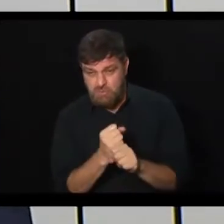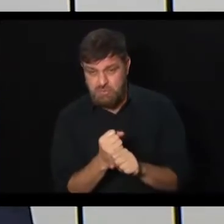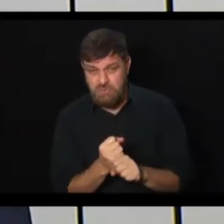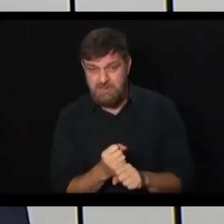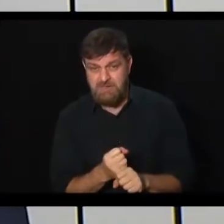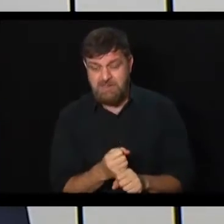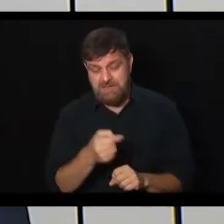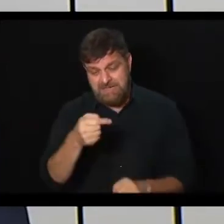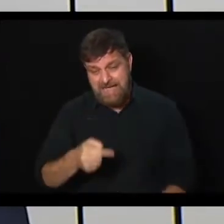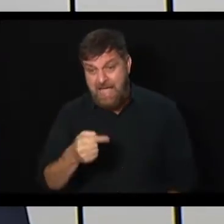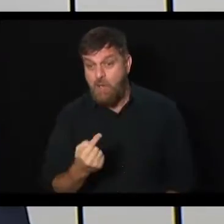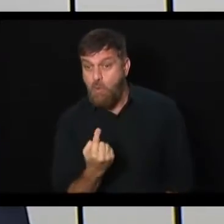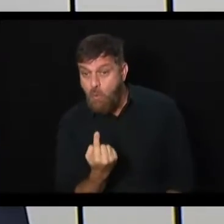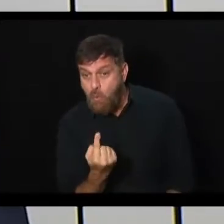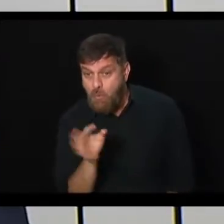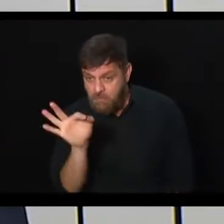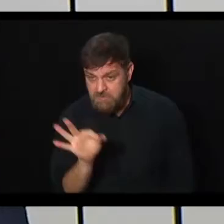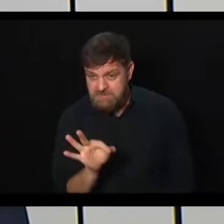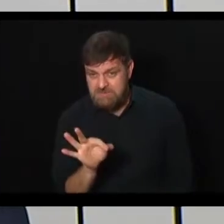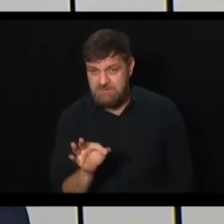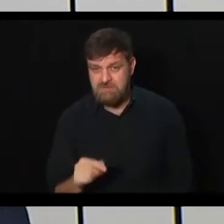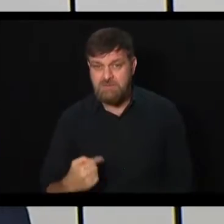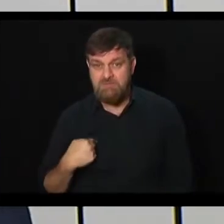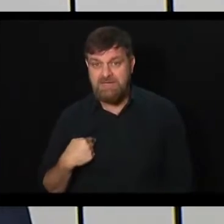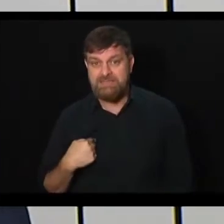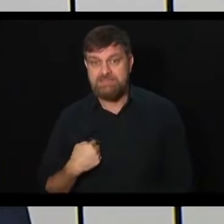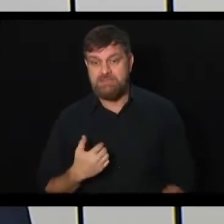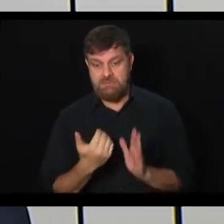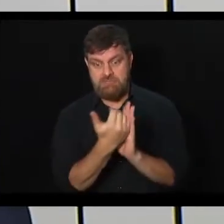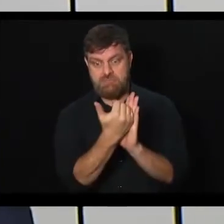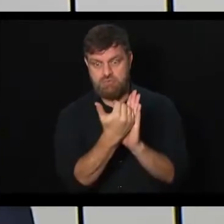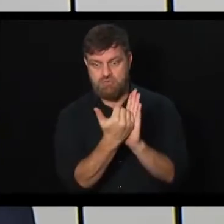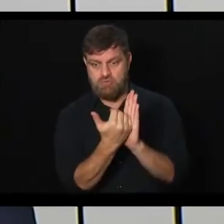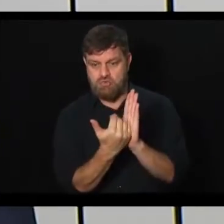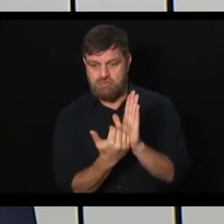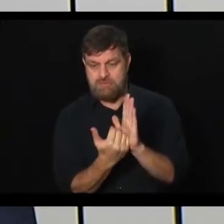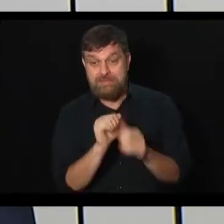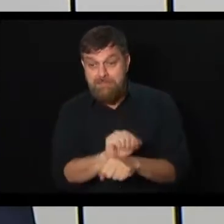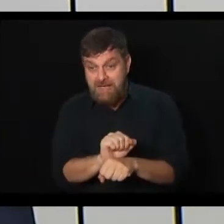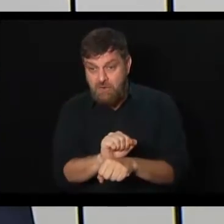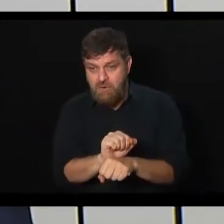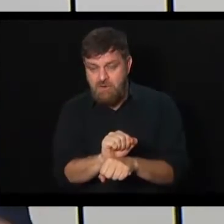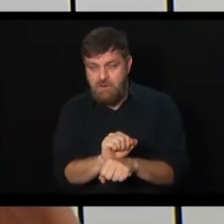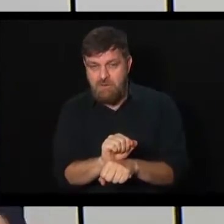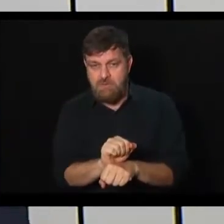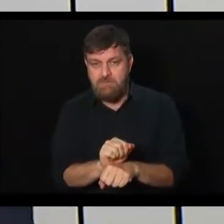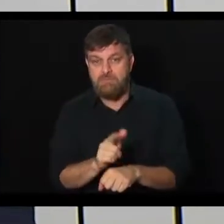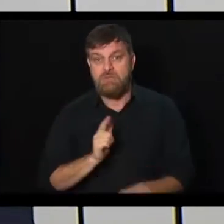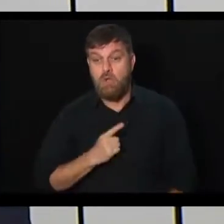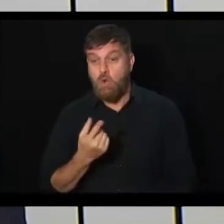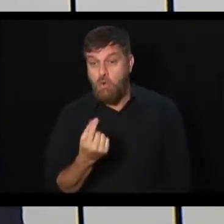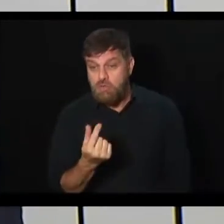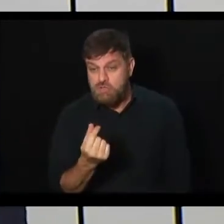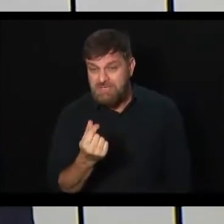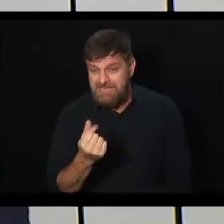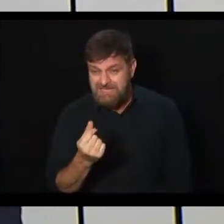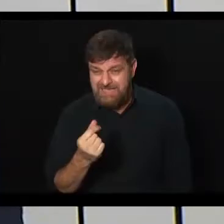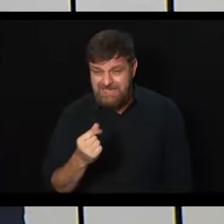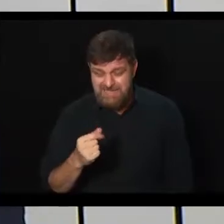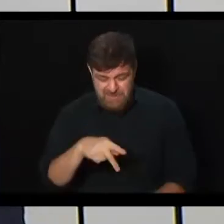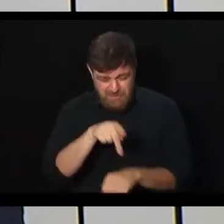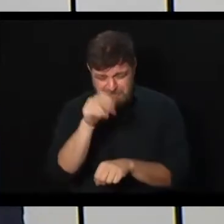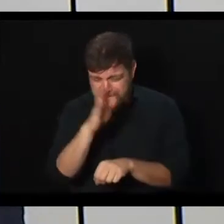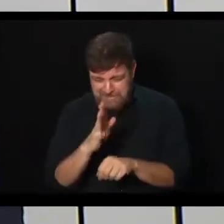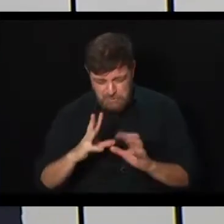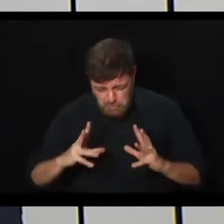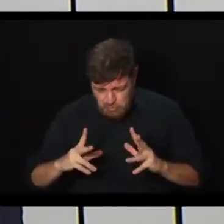mas, ou seja, só o fato de parar de cair, parar de cair o PIB, a riqueza geral do país,